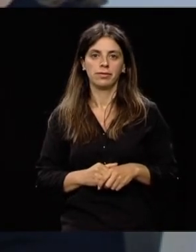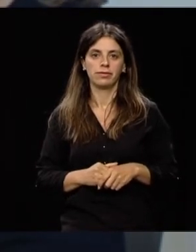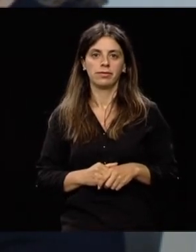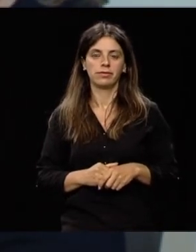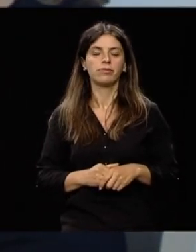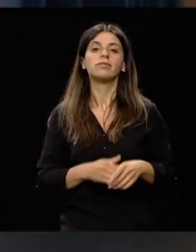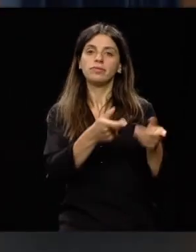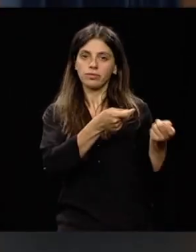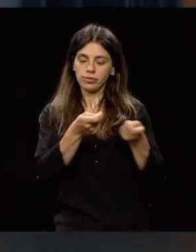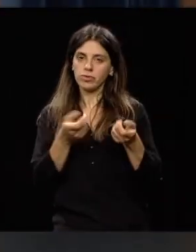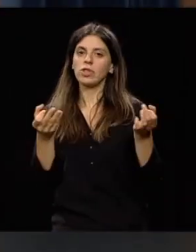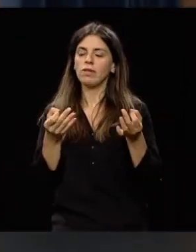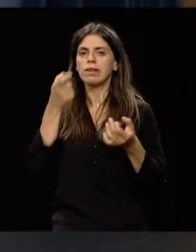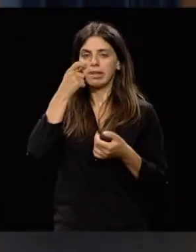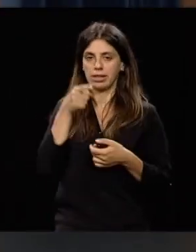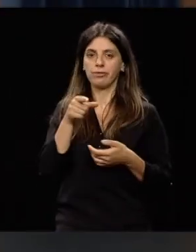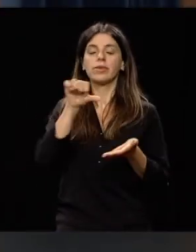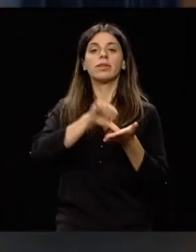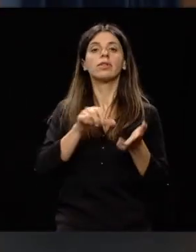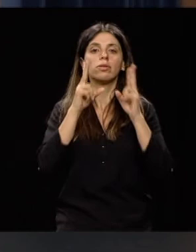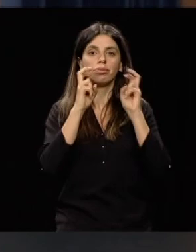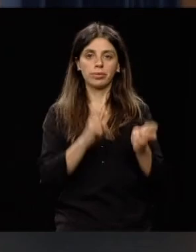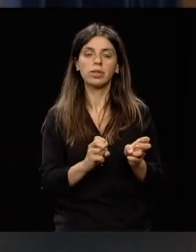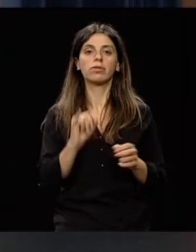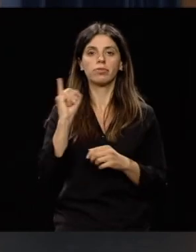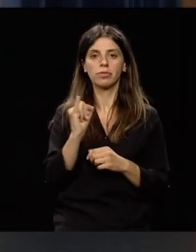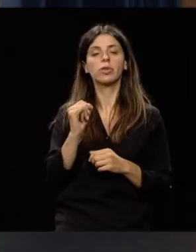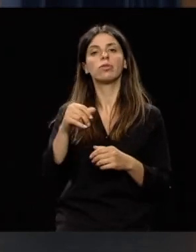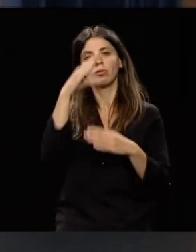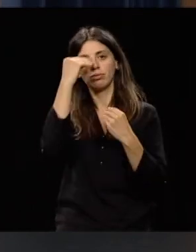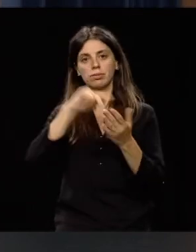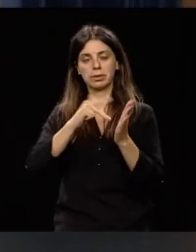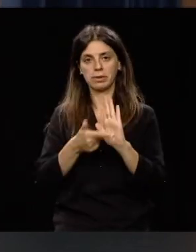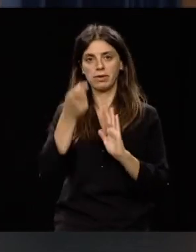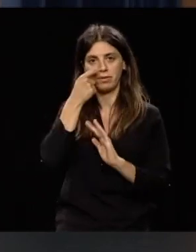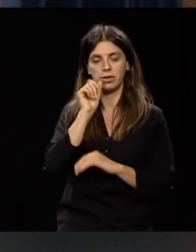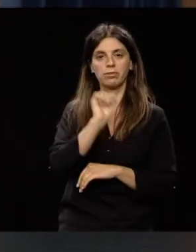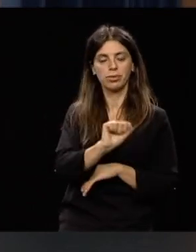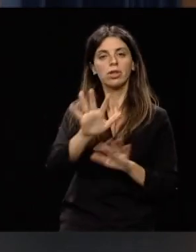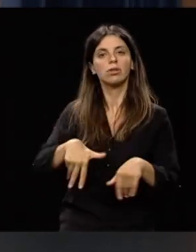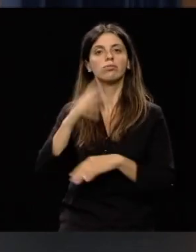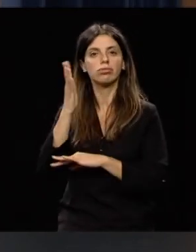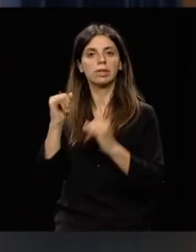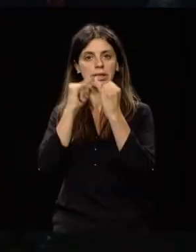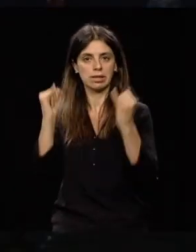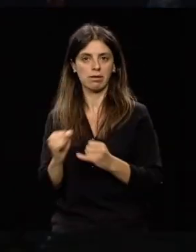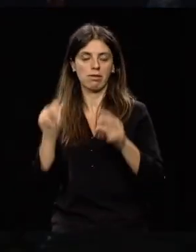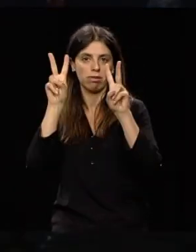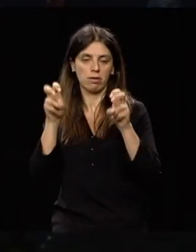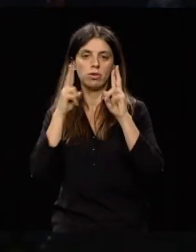Organizada pelos Centros de Investigação do Politécnico de Viseu, a Conferência Internacional sobre a Investigação